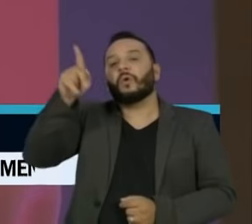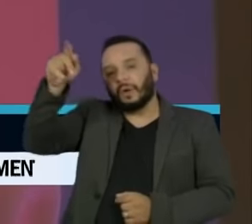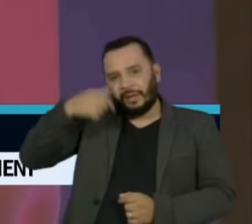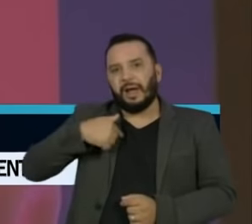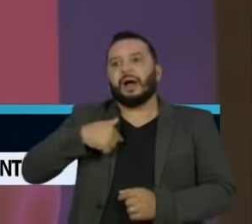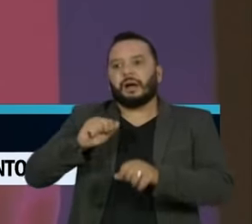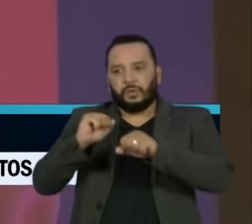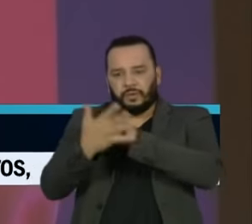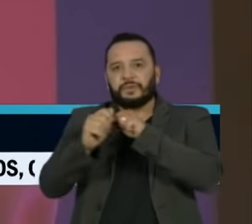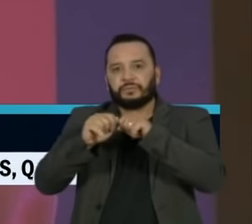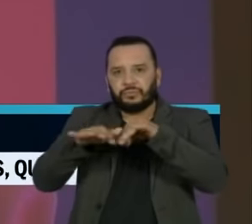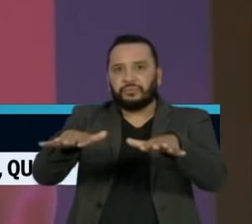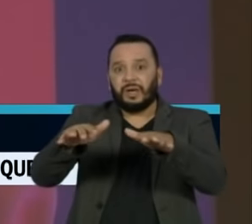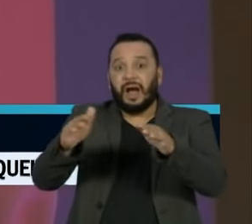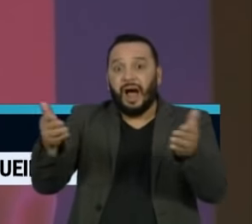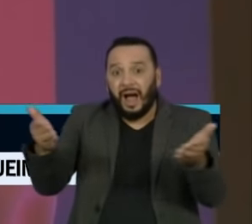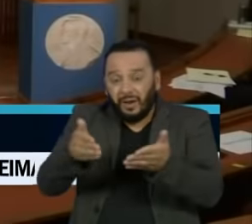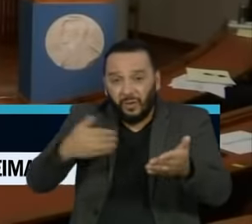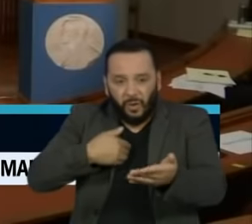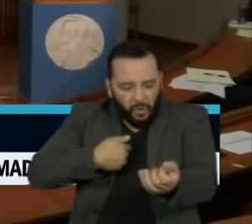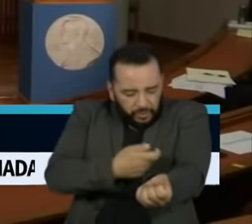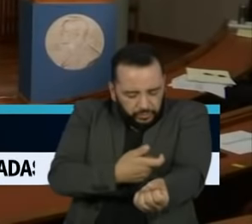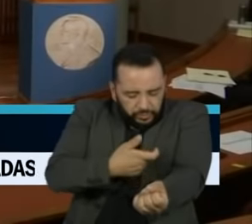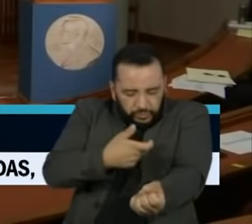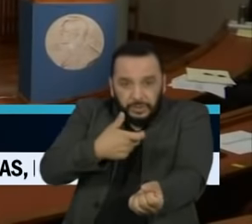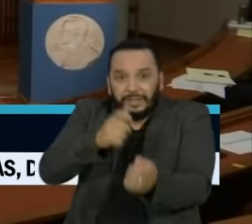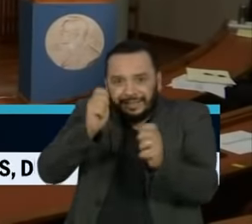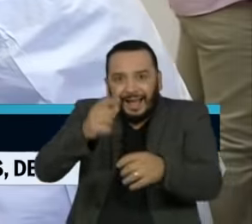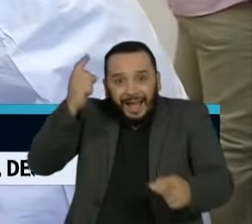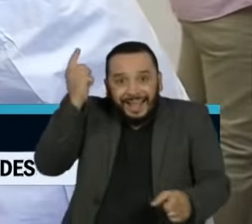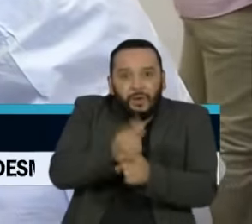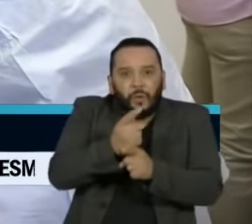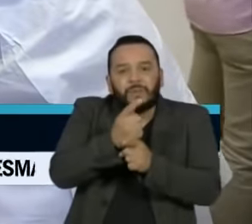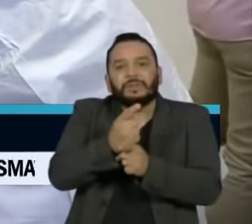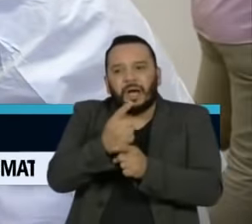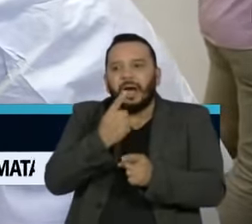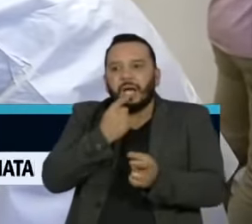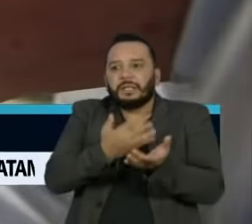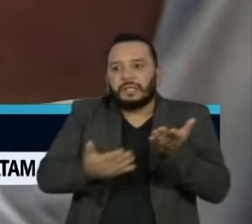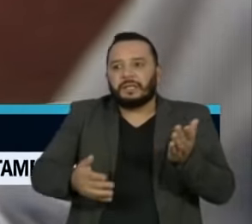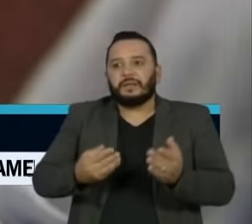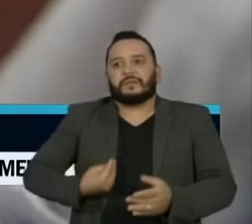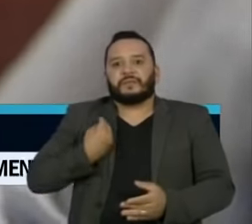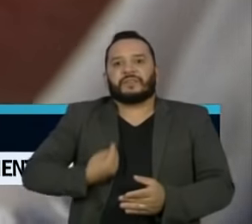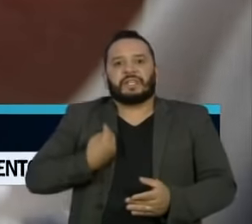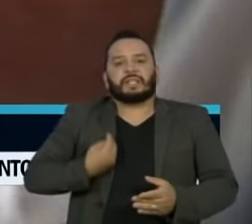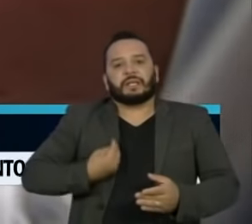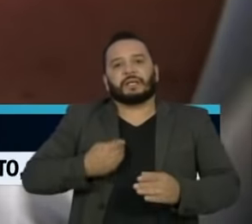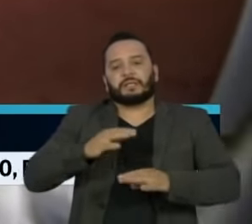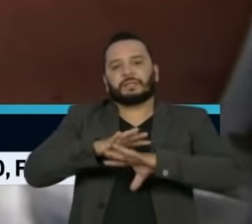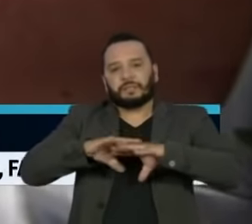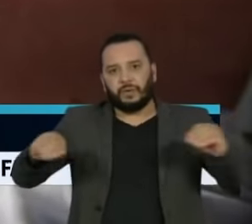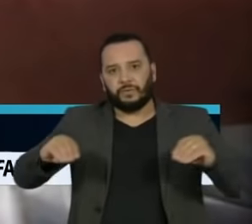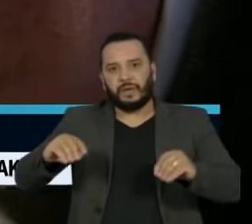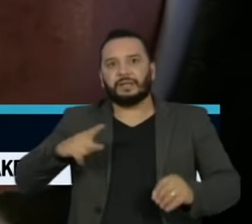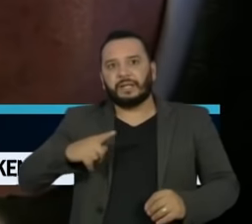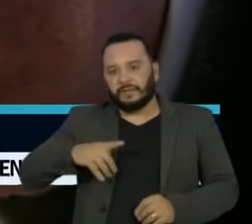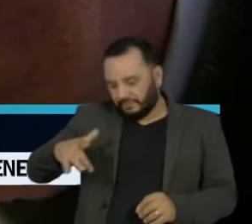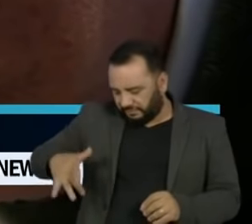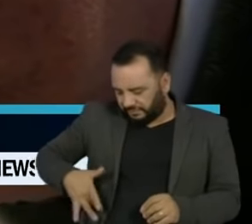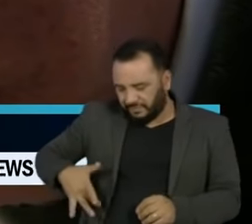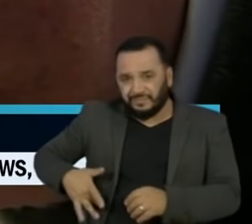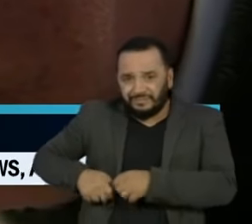C pode ser rastreado no sangue, salvando milhões de vidas. A doença é uma inflamação no fígado que progride